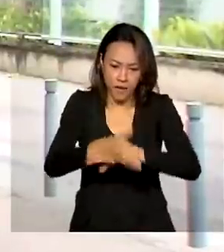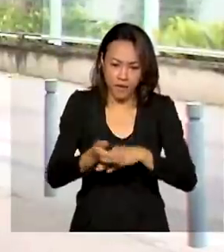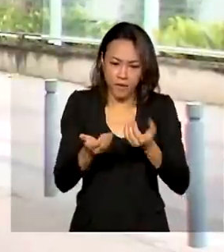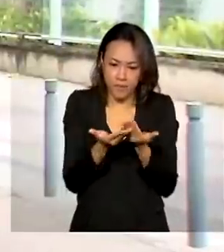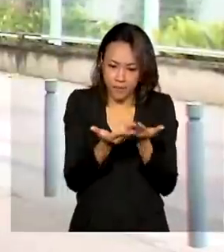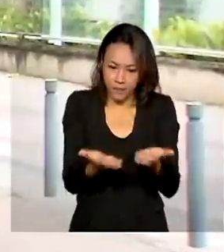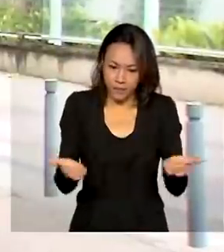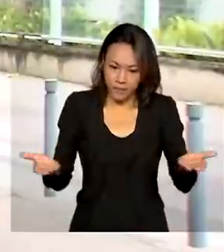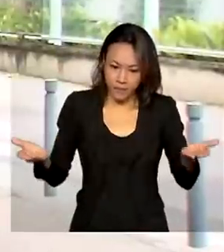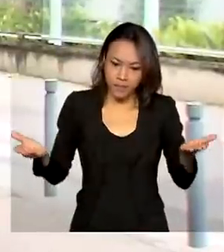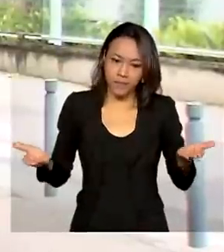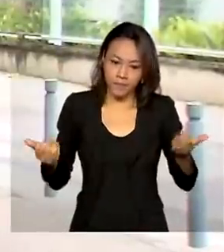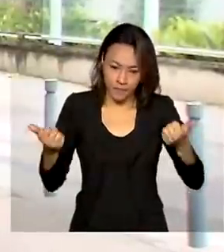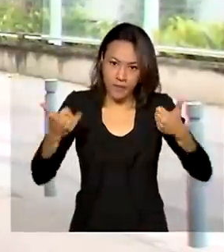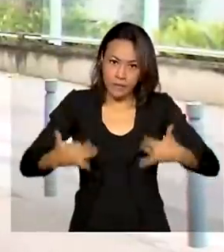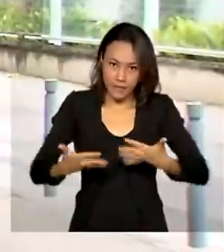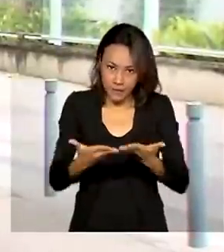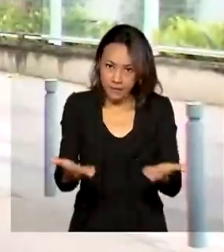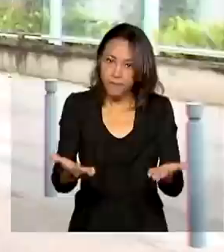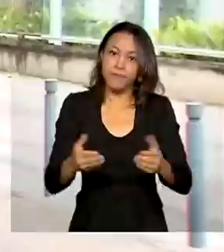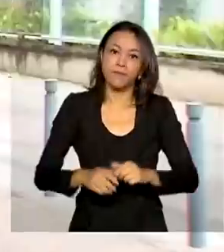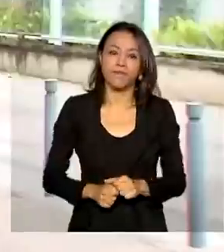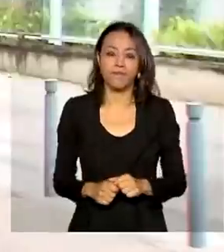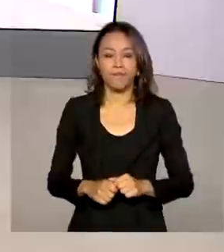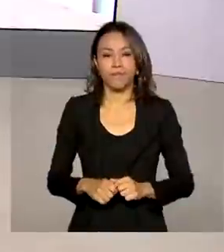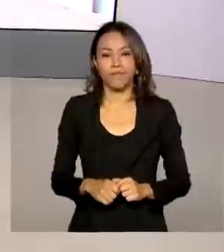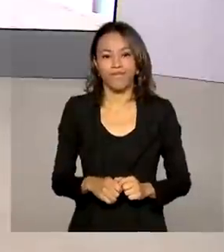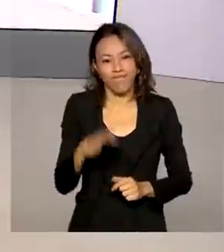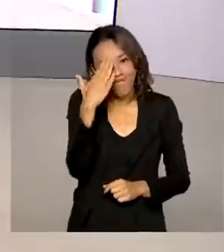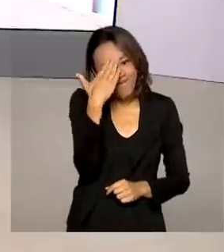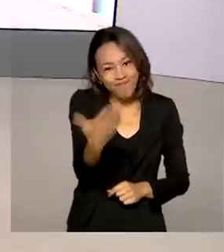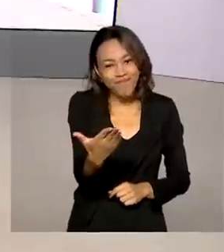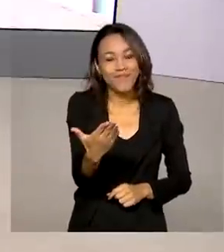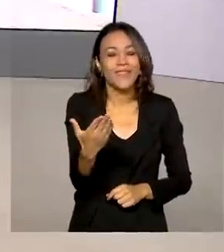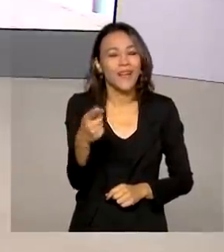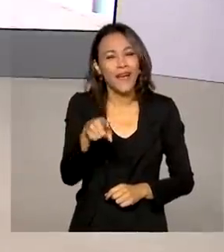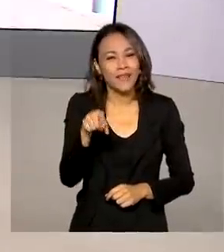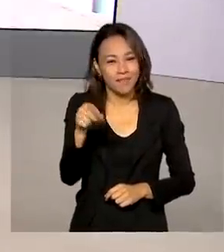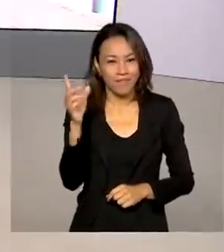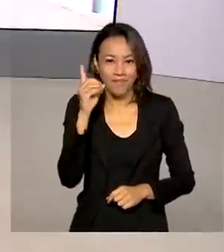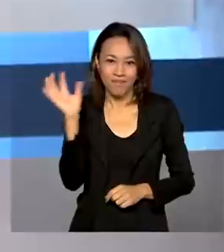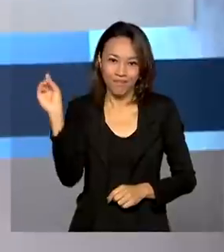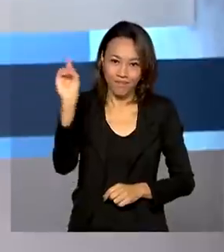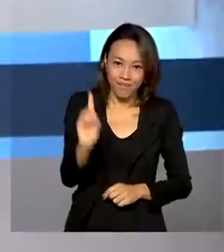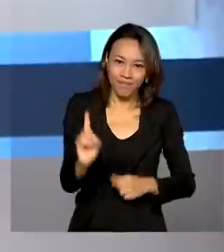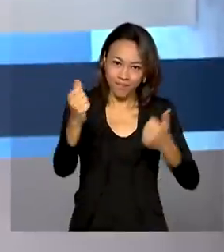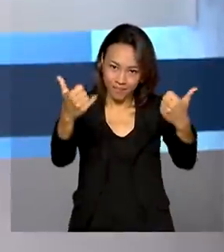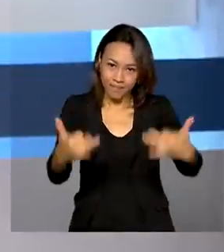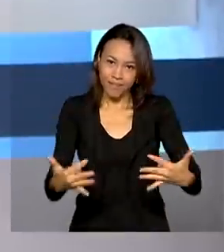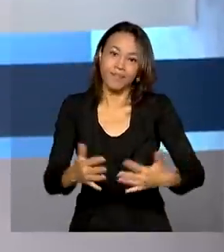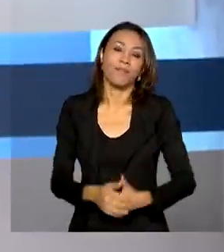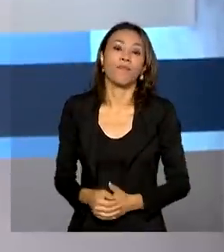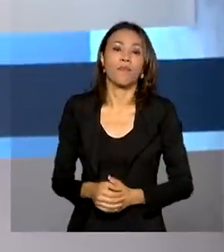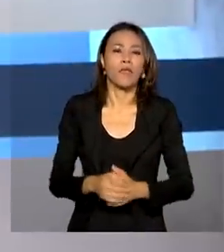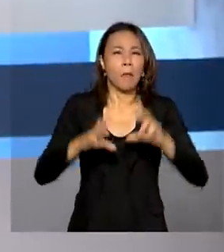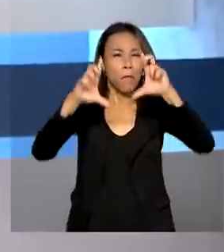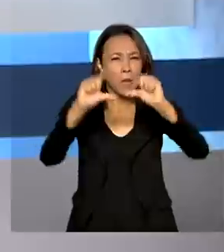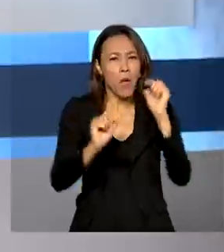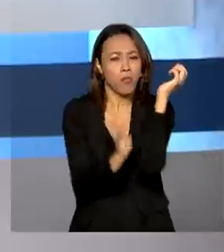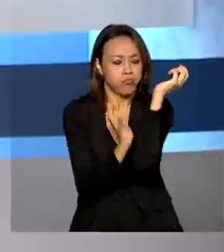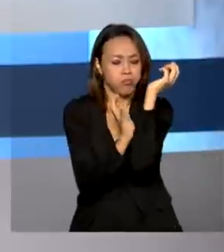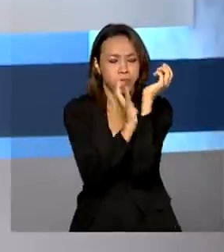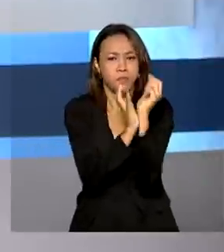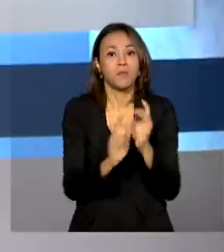.br.caps. Voltamos com você, Renata. Obrigada, Tiago, pela sua participação. Menos burocracia e